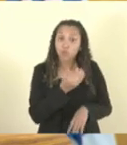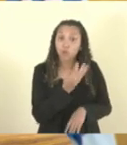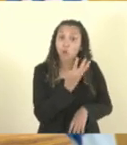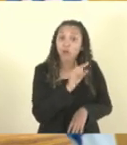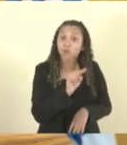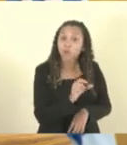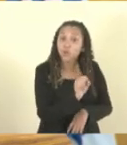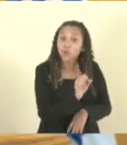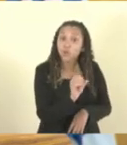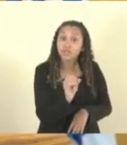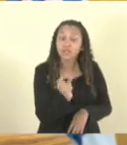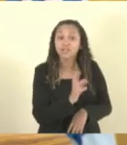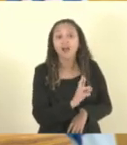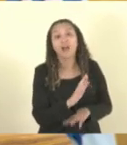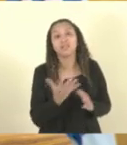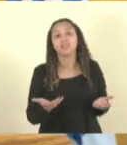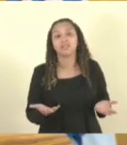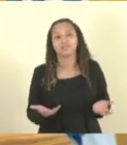800 reais,